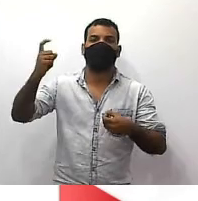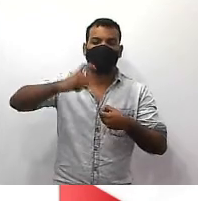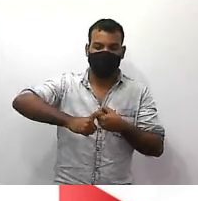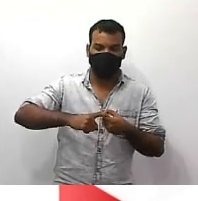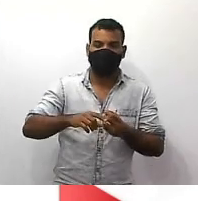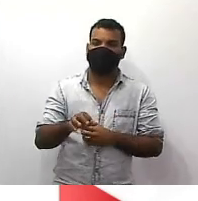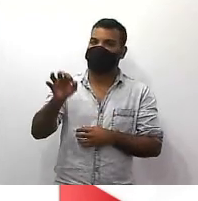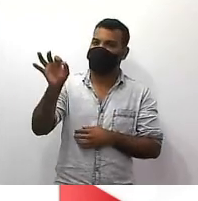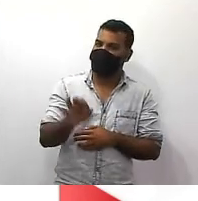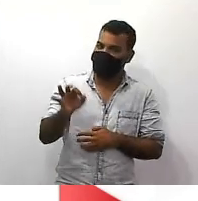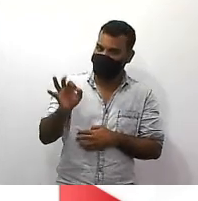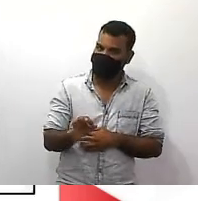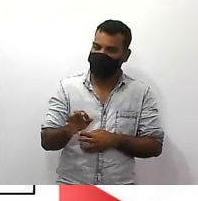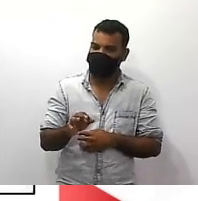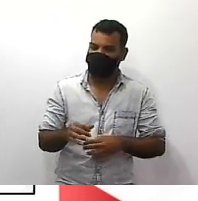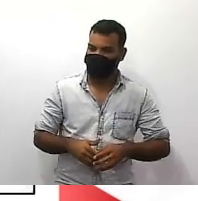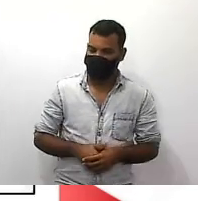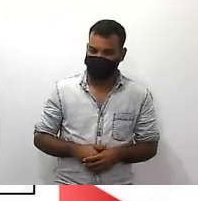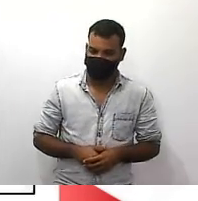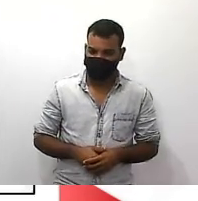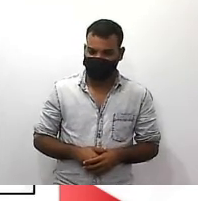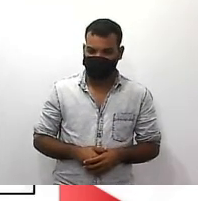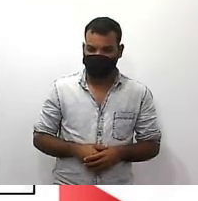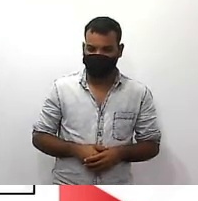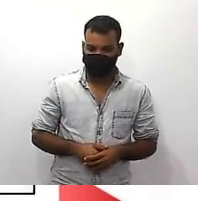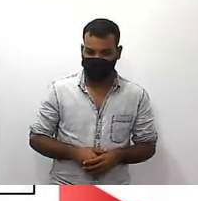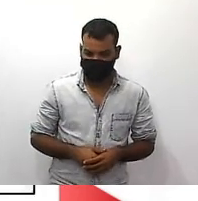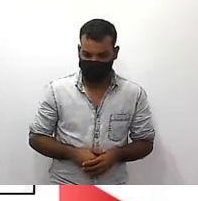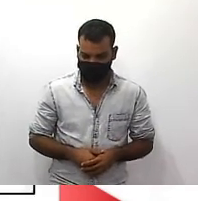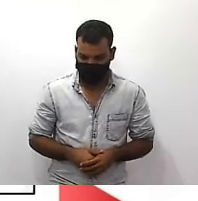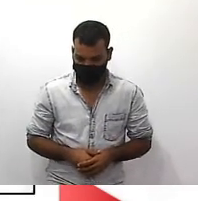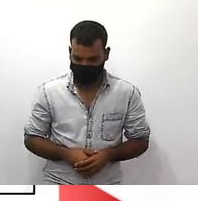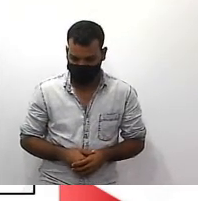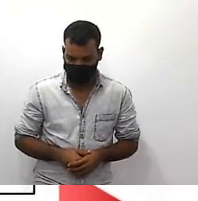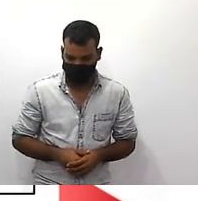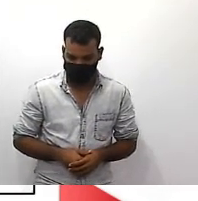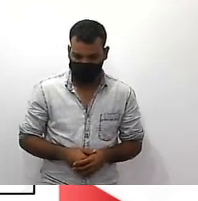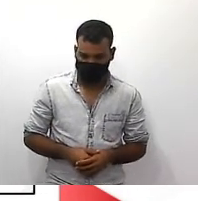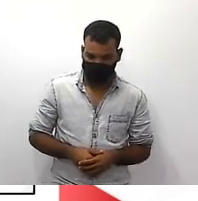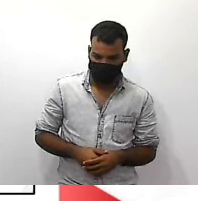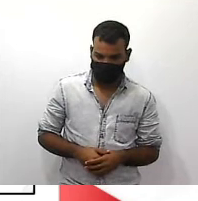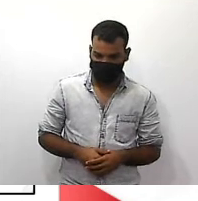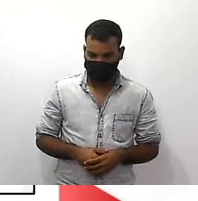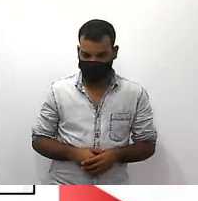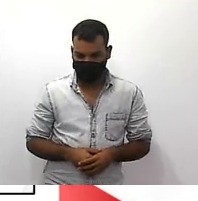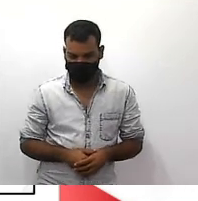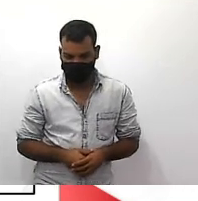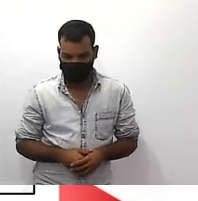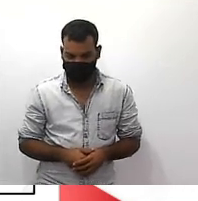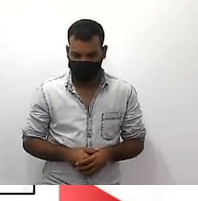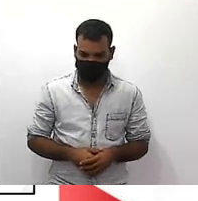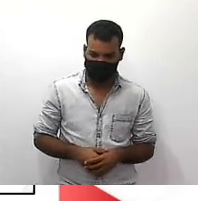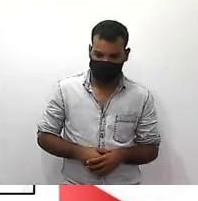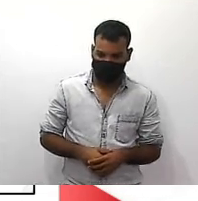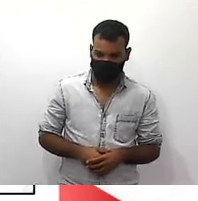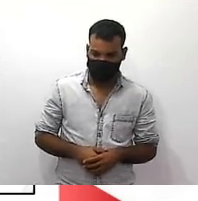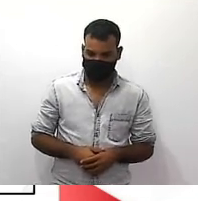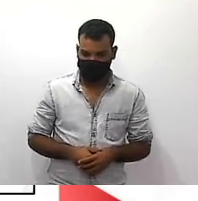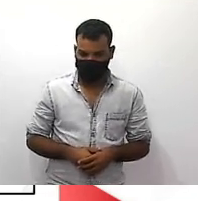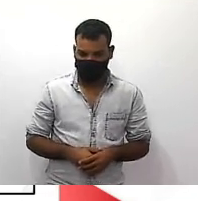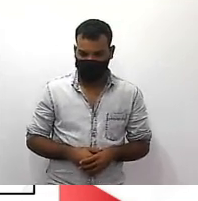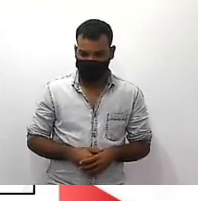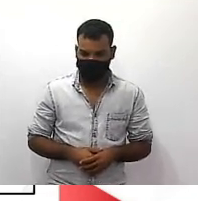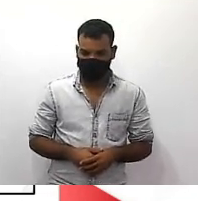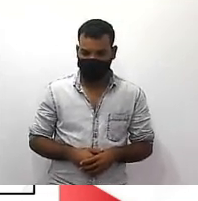porcentagem dez por cento tranquilo até aí então segue comigo vamos lá consciente a fração também